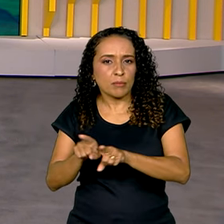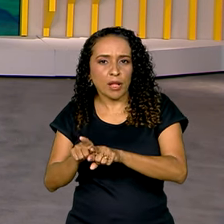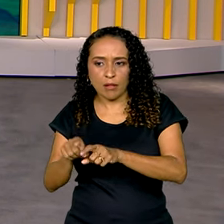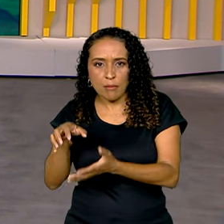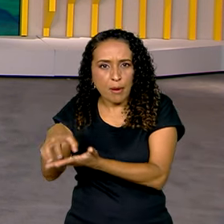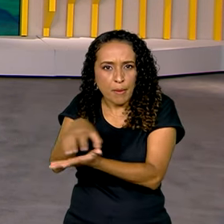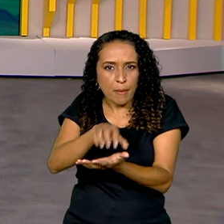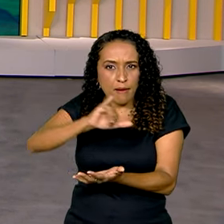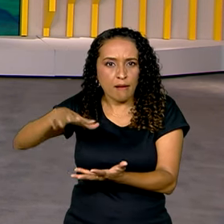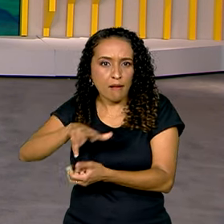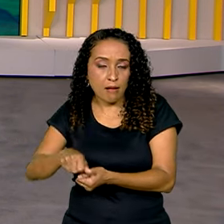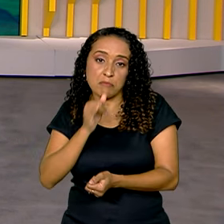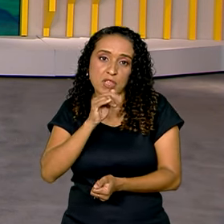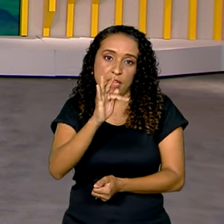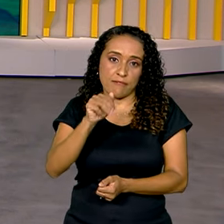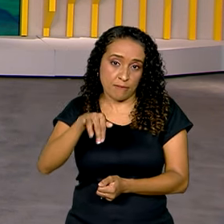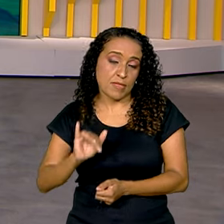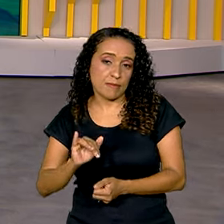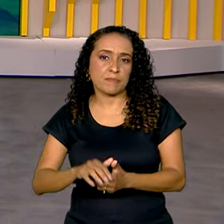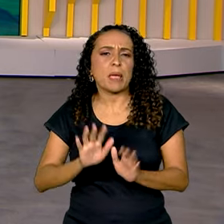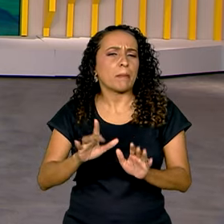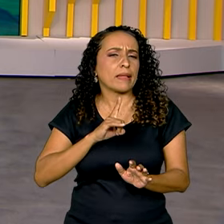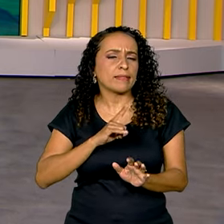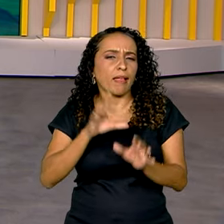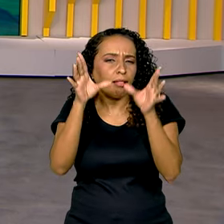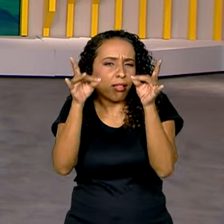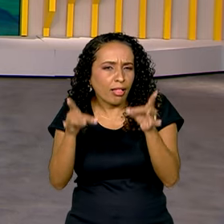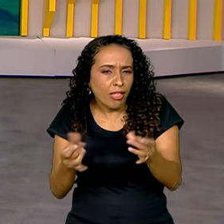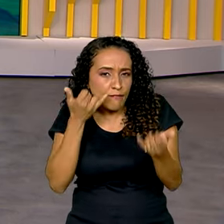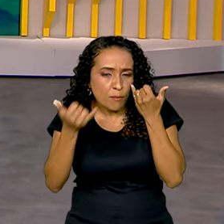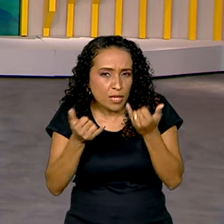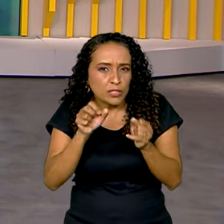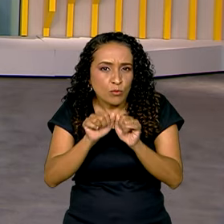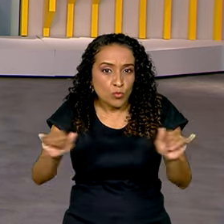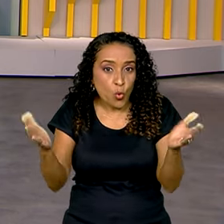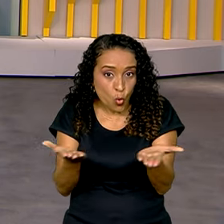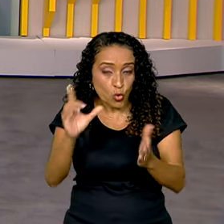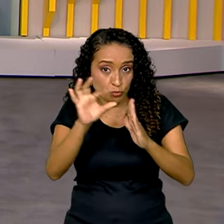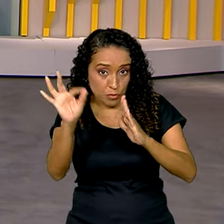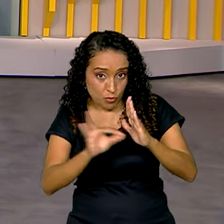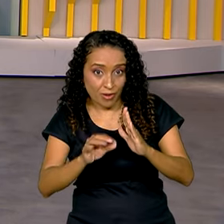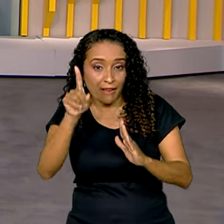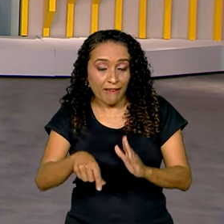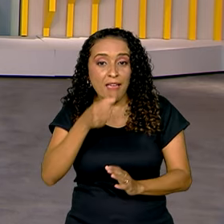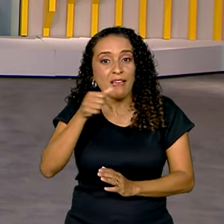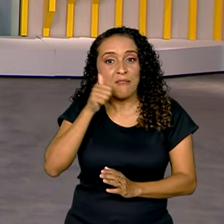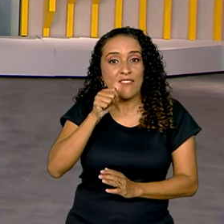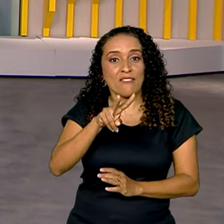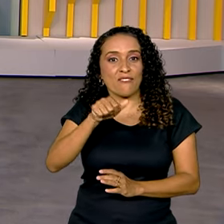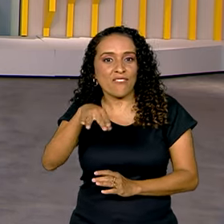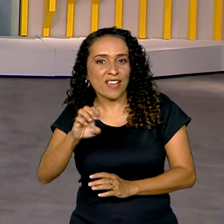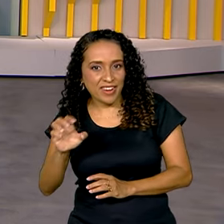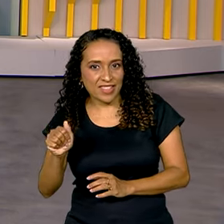organismos internacionais como o FMI. Mas quem tem os detalhes desse resultado, divulgado hoje pelo IBGE, é a repórter Vanessa